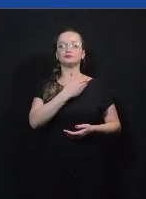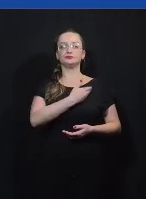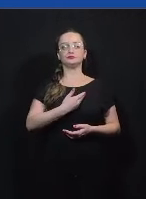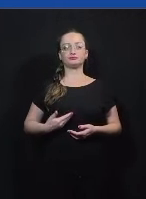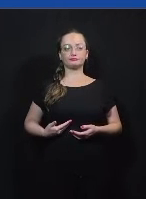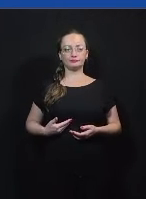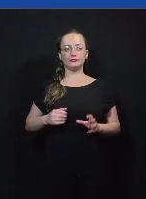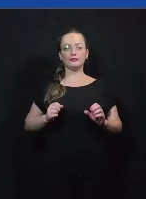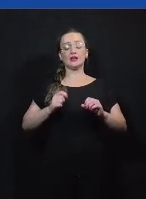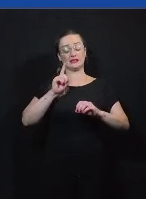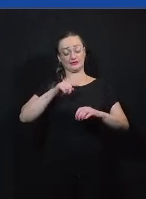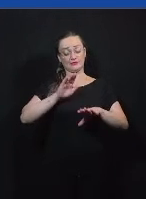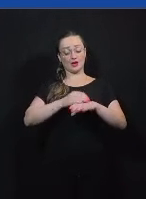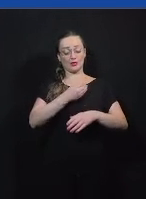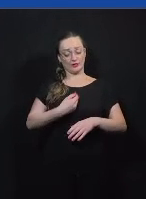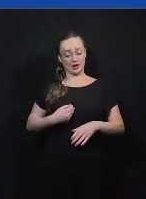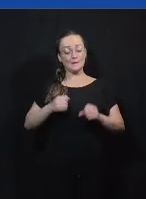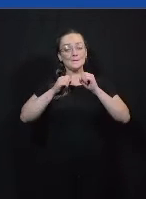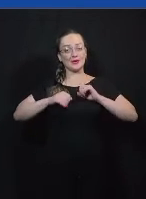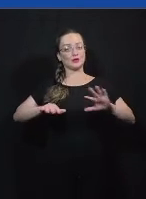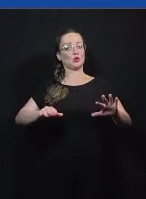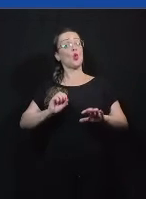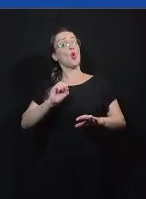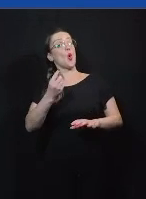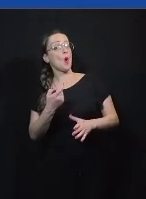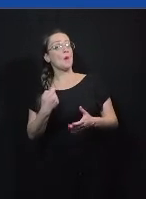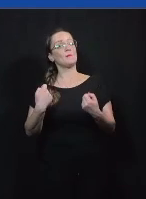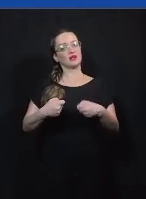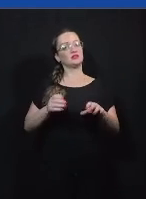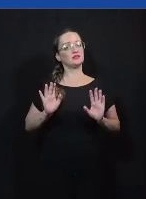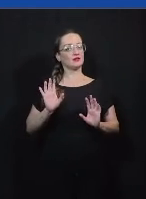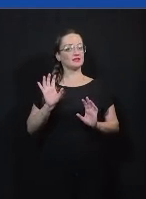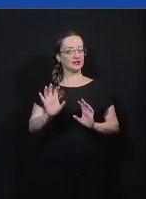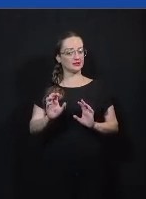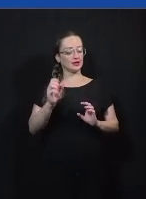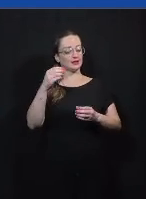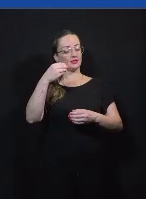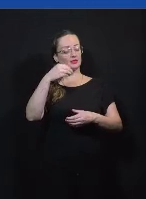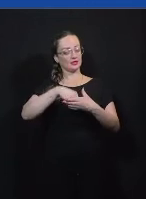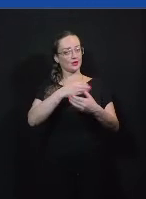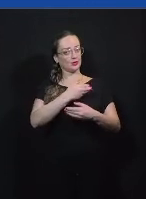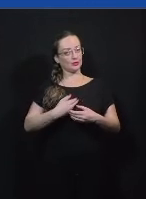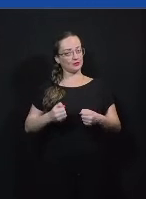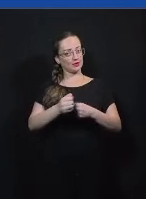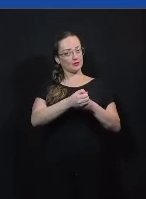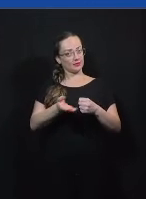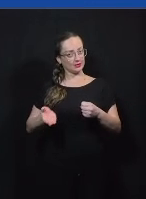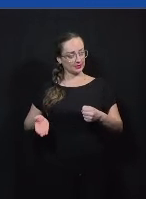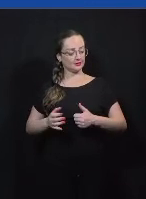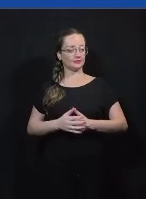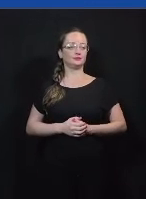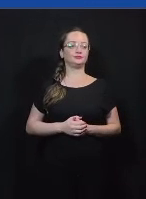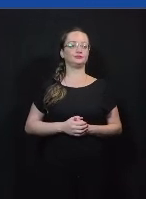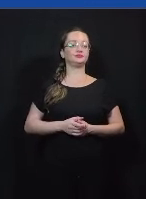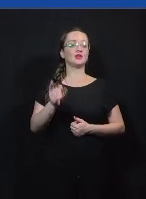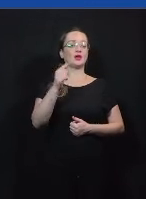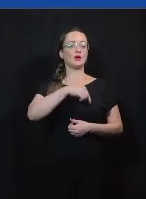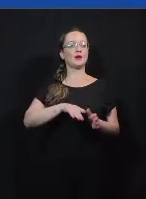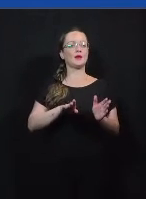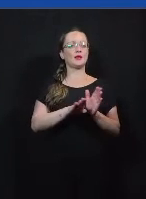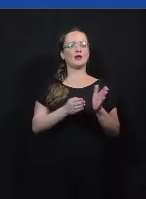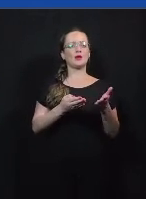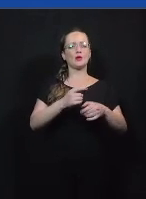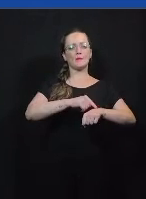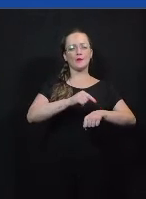para todos ou deveria num governo democrático substantivo então esse também é um momento que os alunos